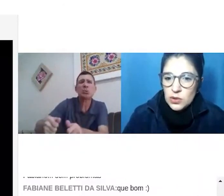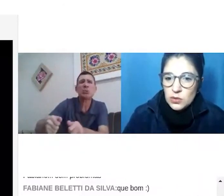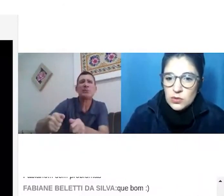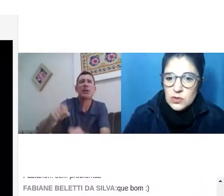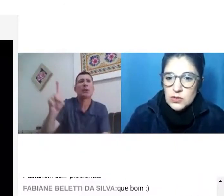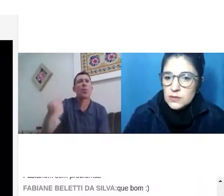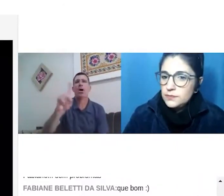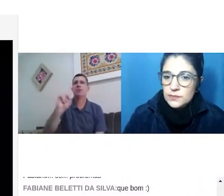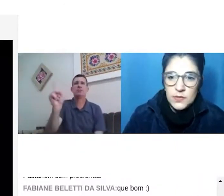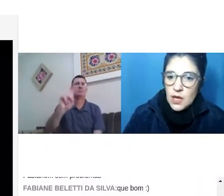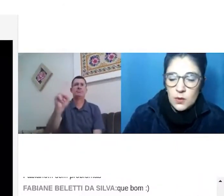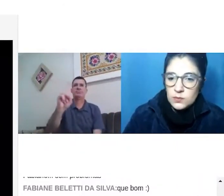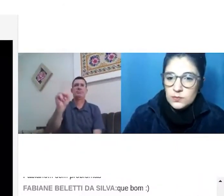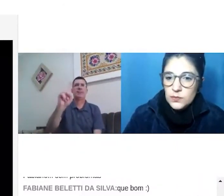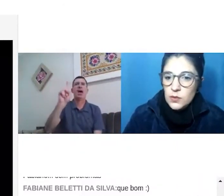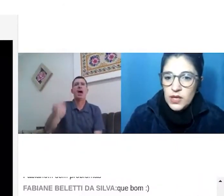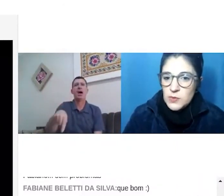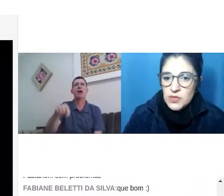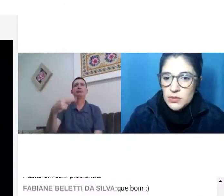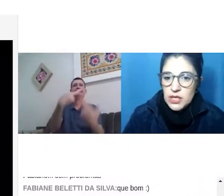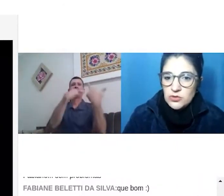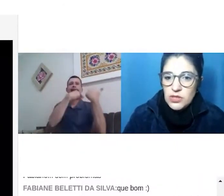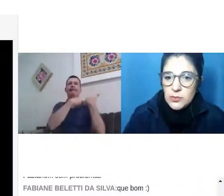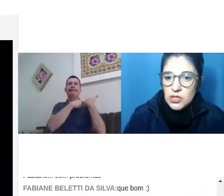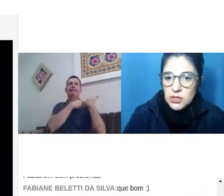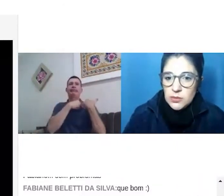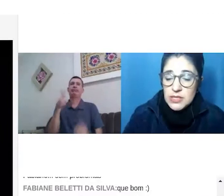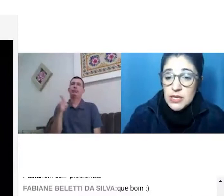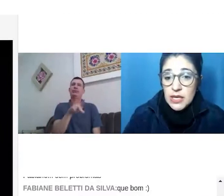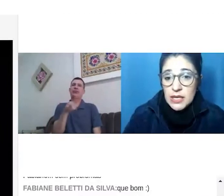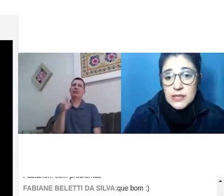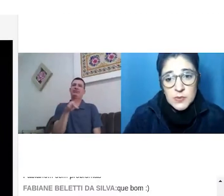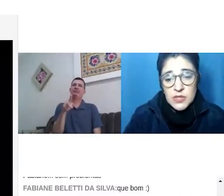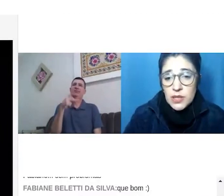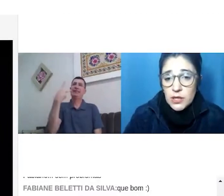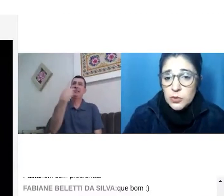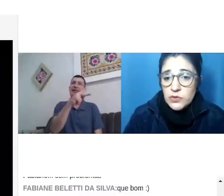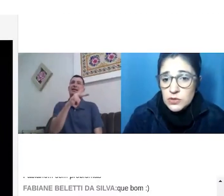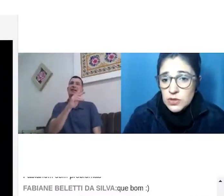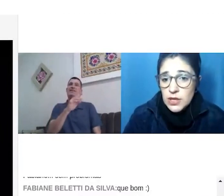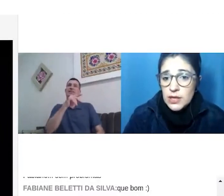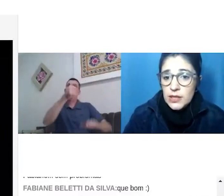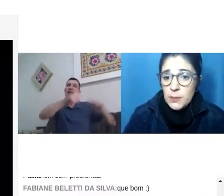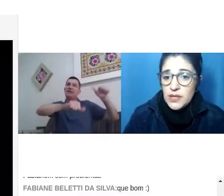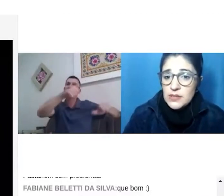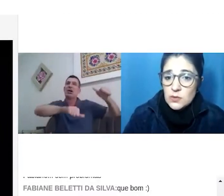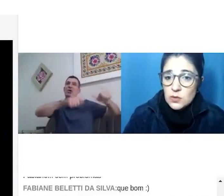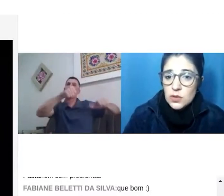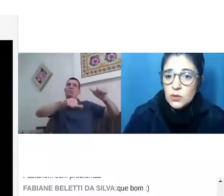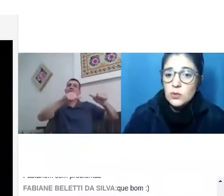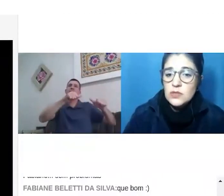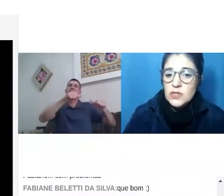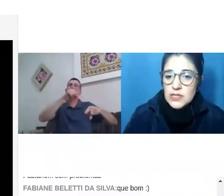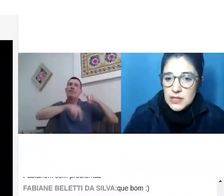os conteúdos? Não. Não é a responsabilidade do intérprete de Libras. Essa é a responsabilidade do professor. Passar os